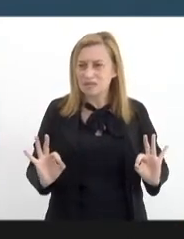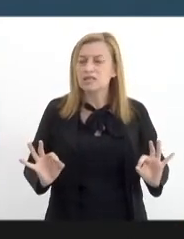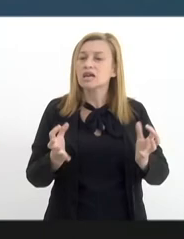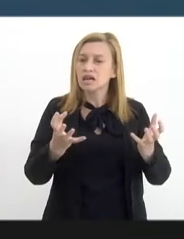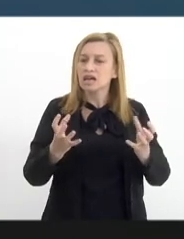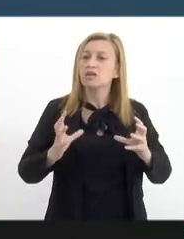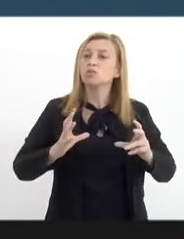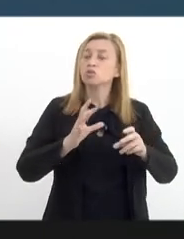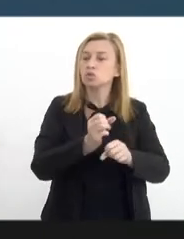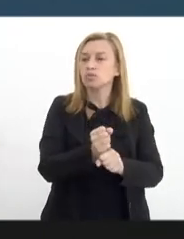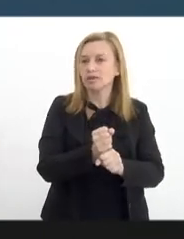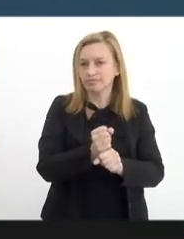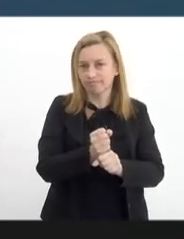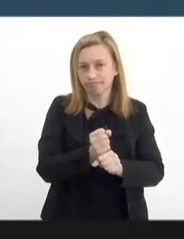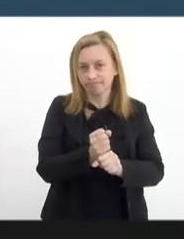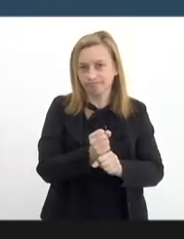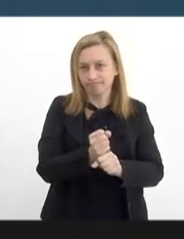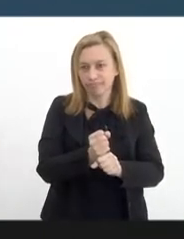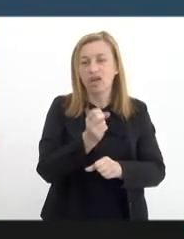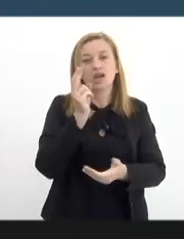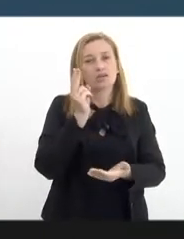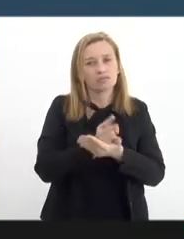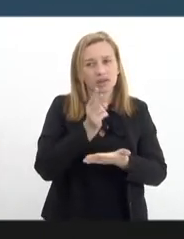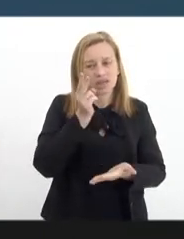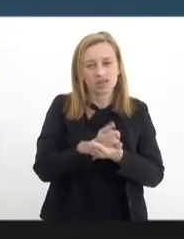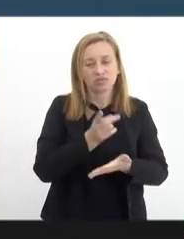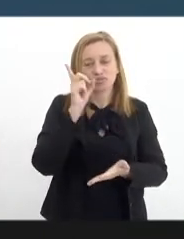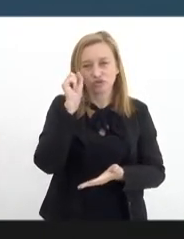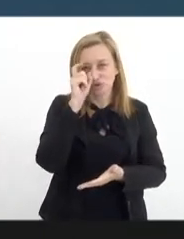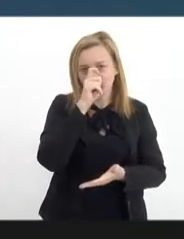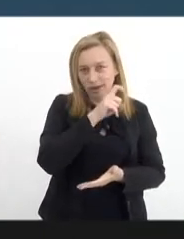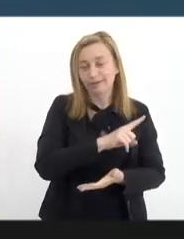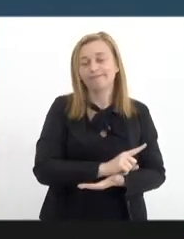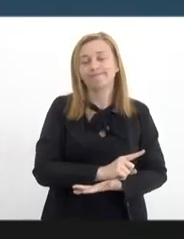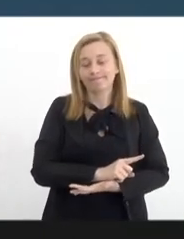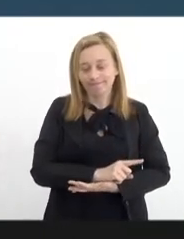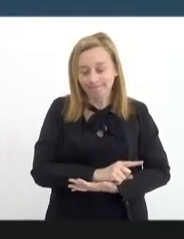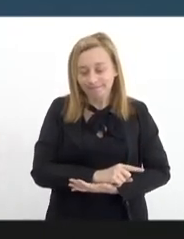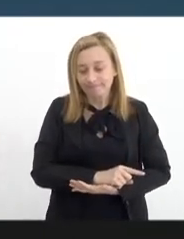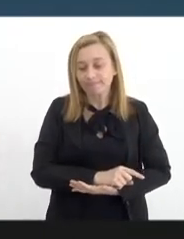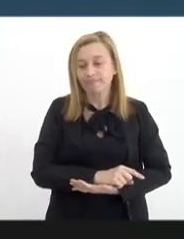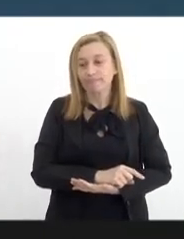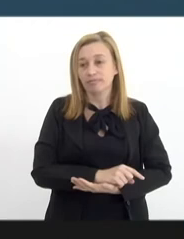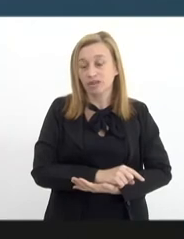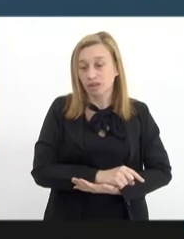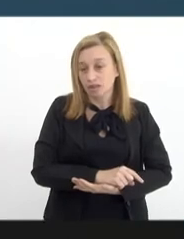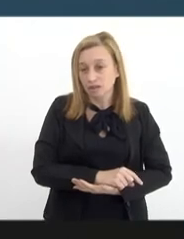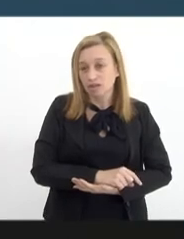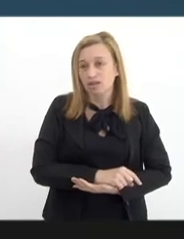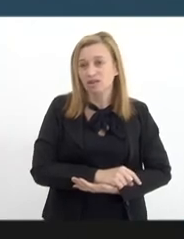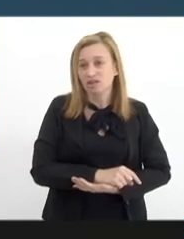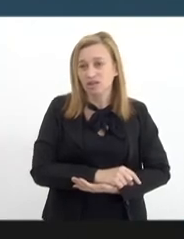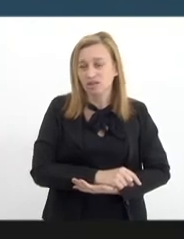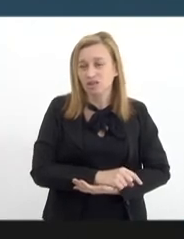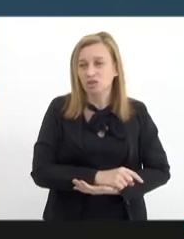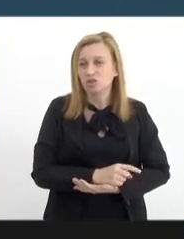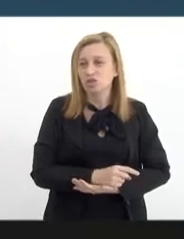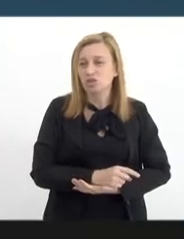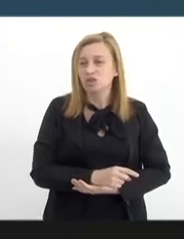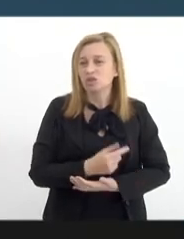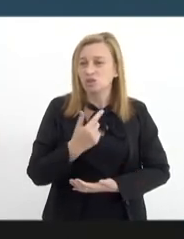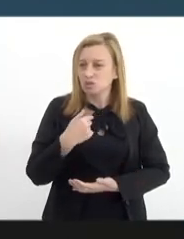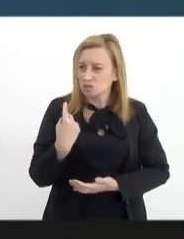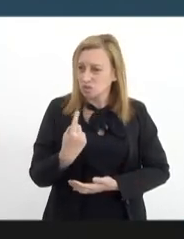somando mesmo com as nossas dificuldades, mas nós somos um exemplo de